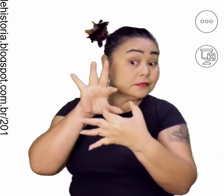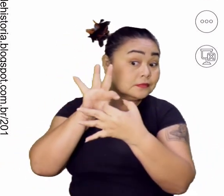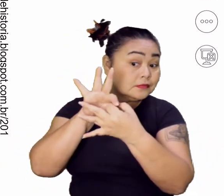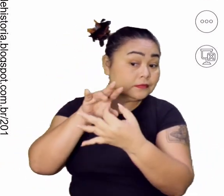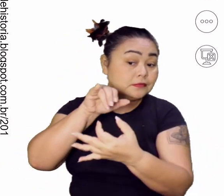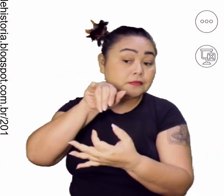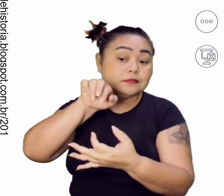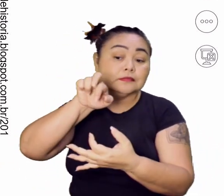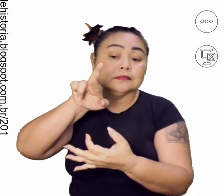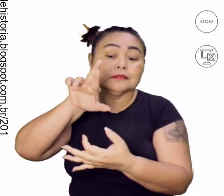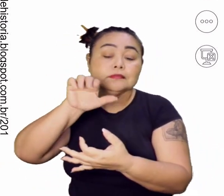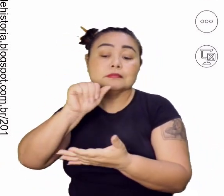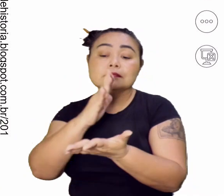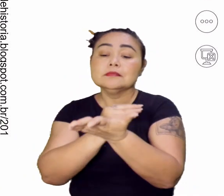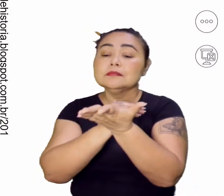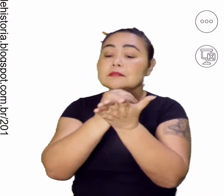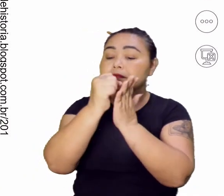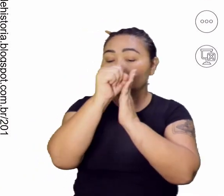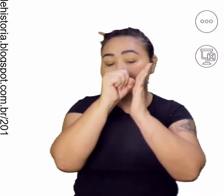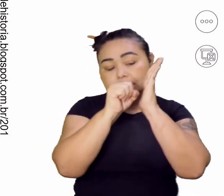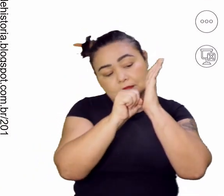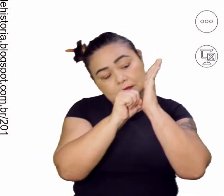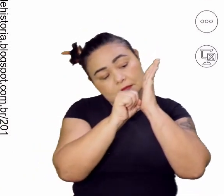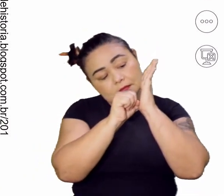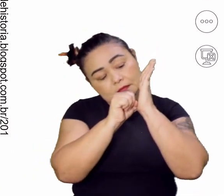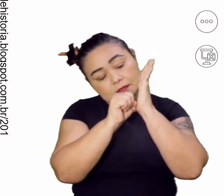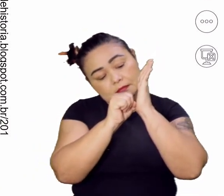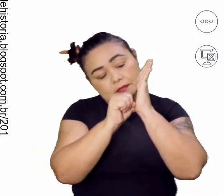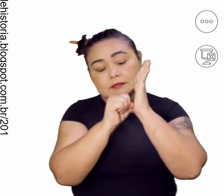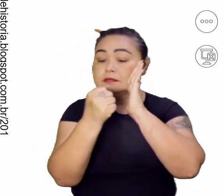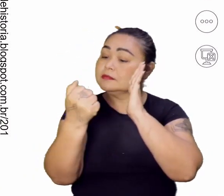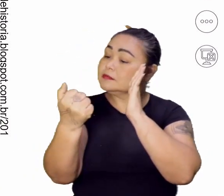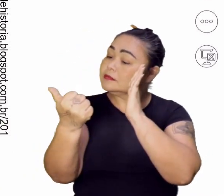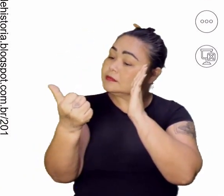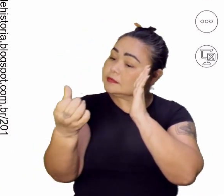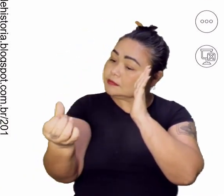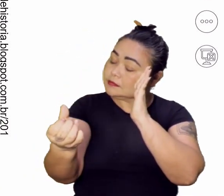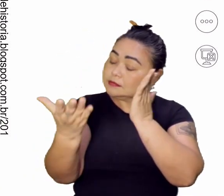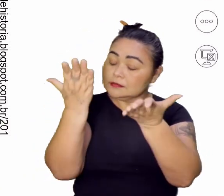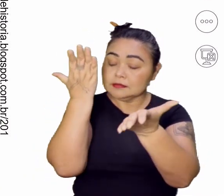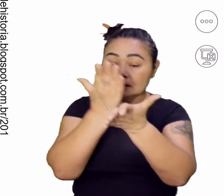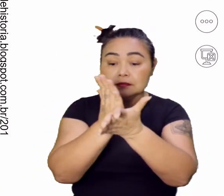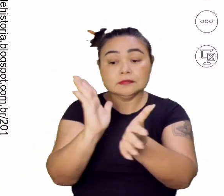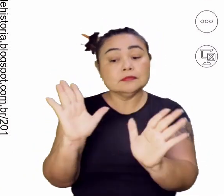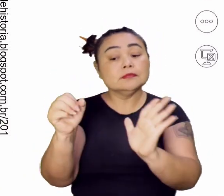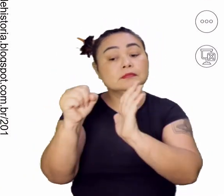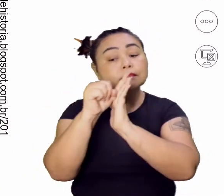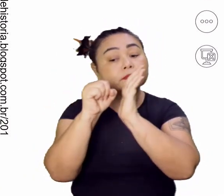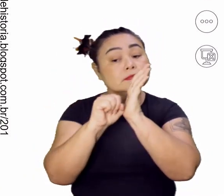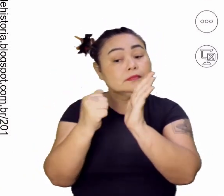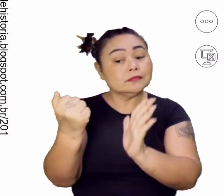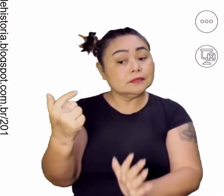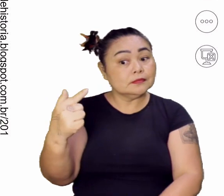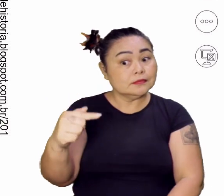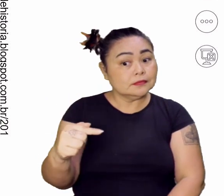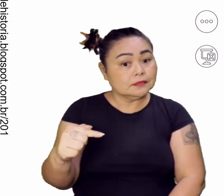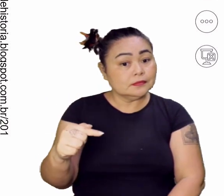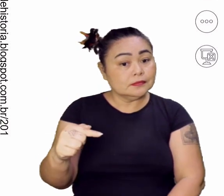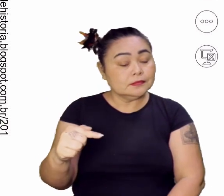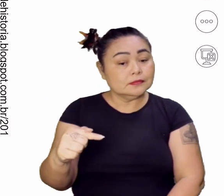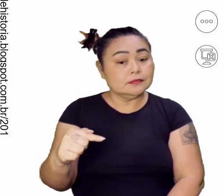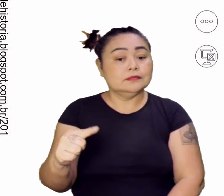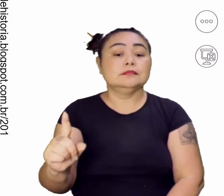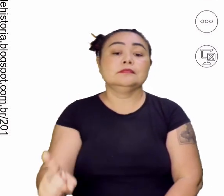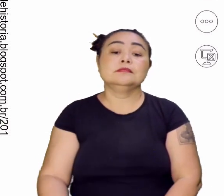Inicia no século 16 e termina no século 17. Século, vamos lá colocar,